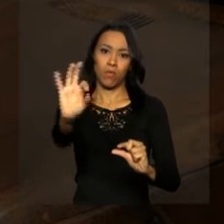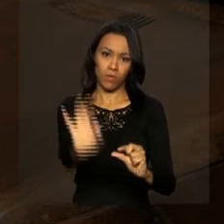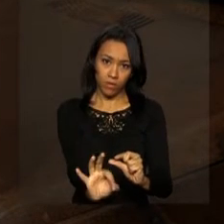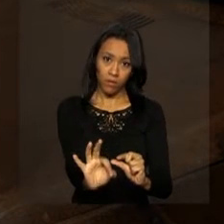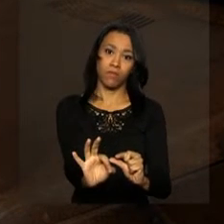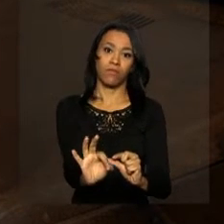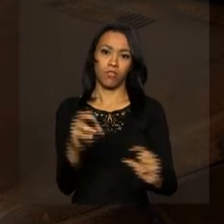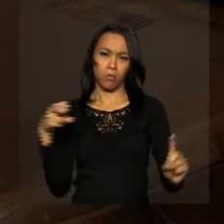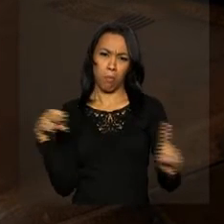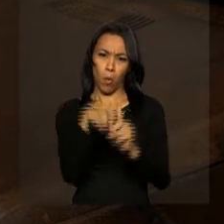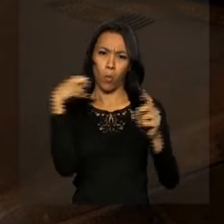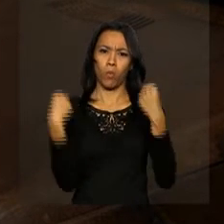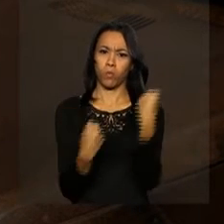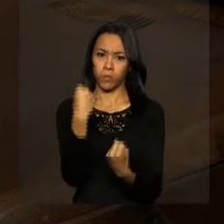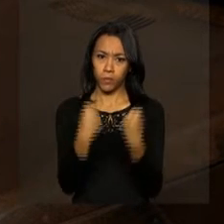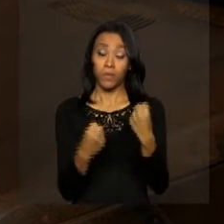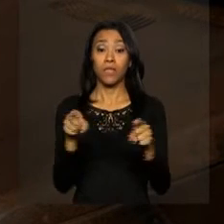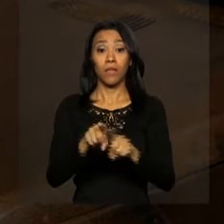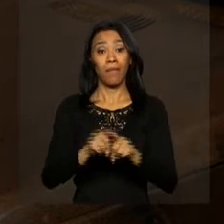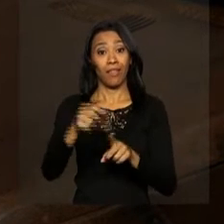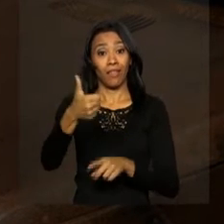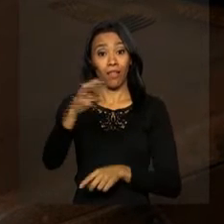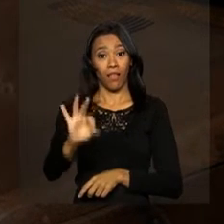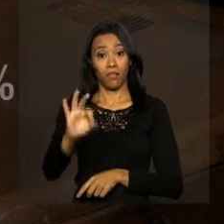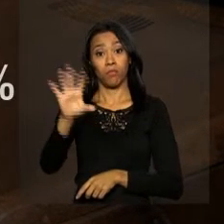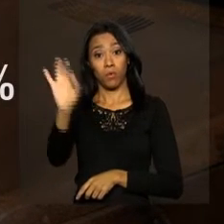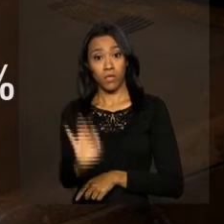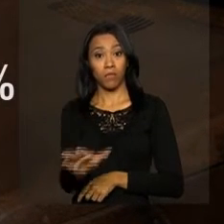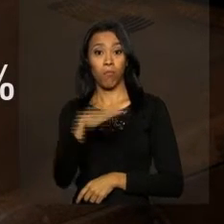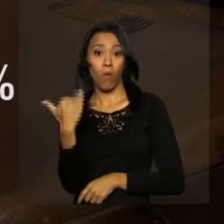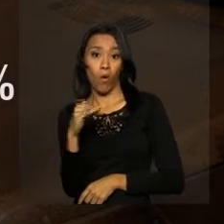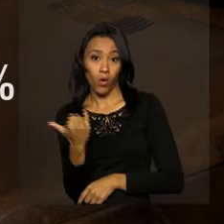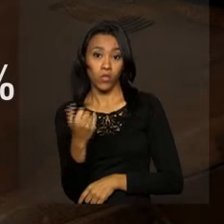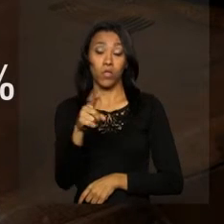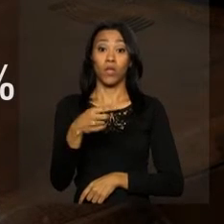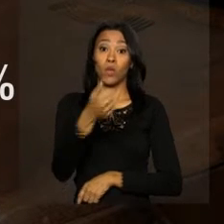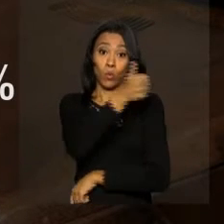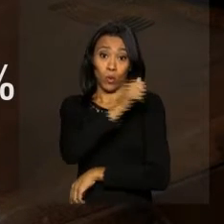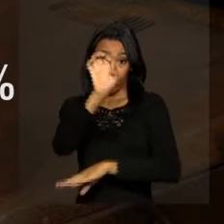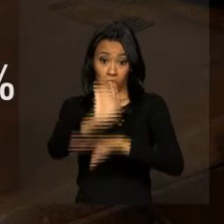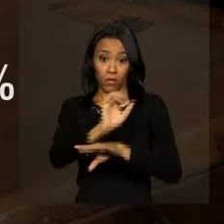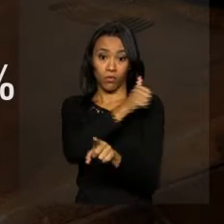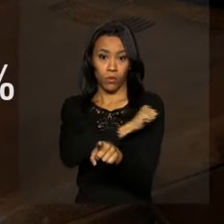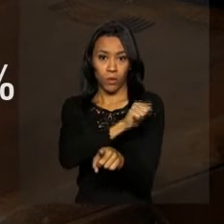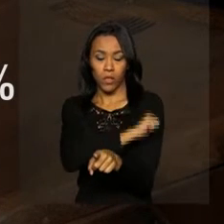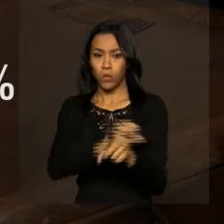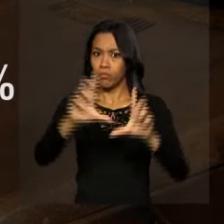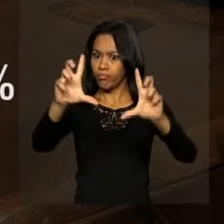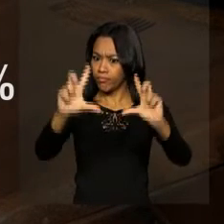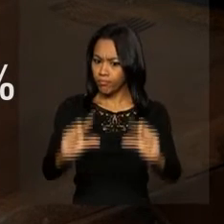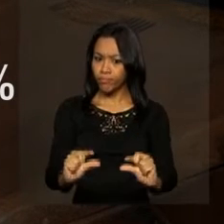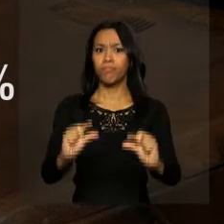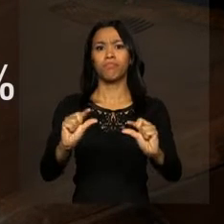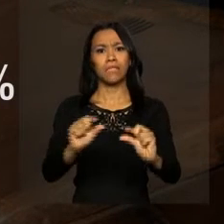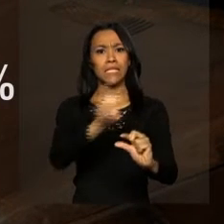acidentes e de 10% no número de mortes. O Rio foi o estado com maior redução de acidentes,